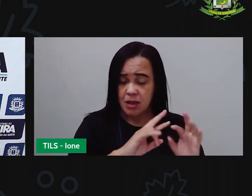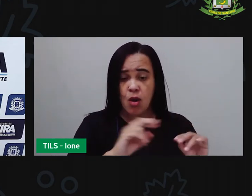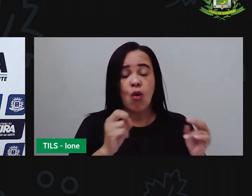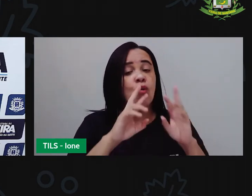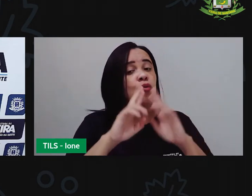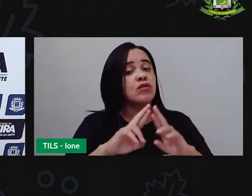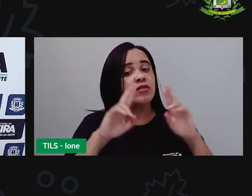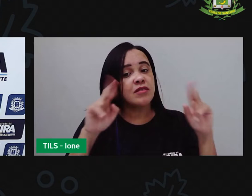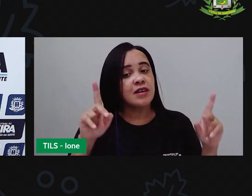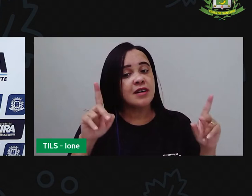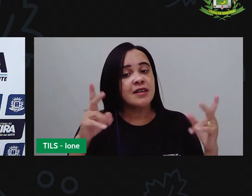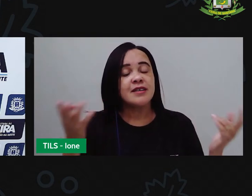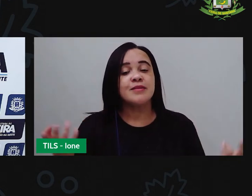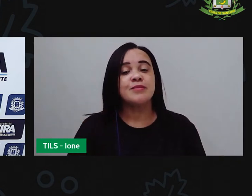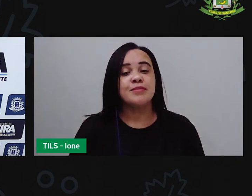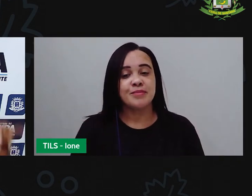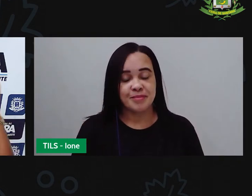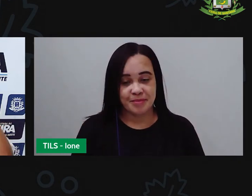A cor